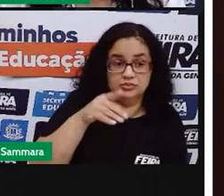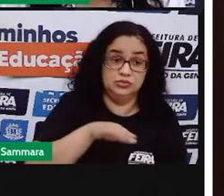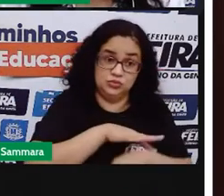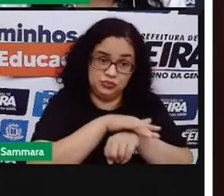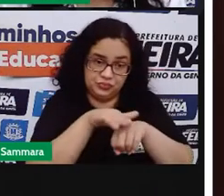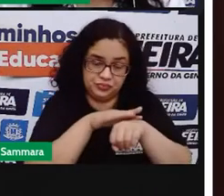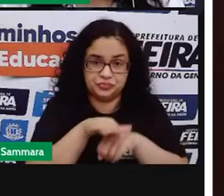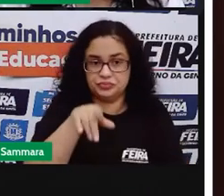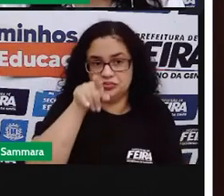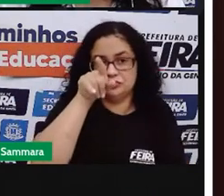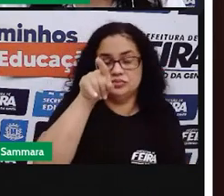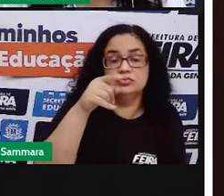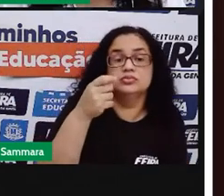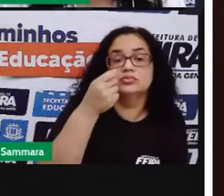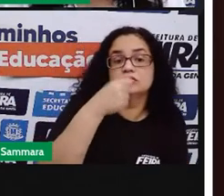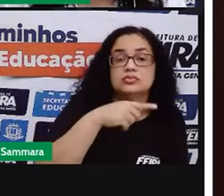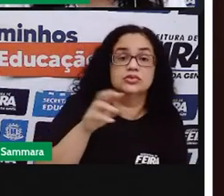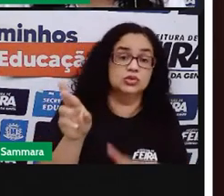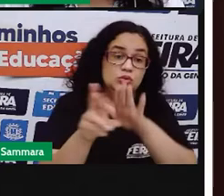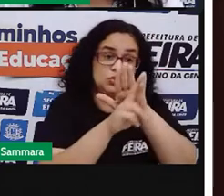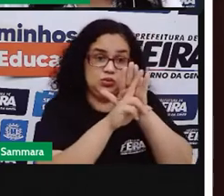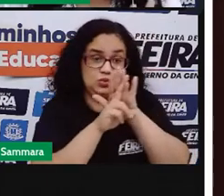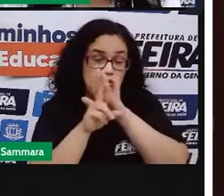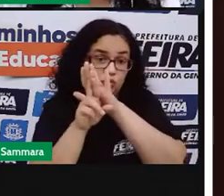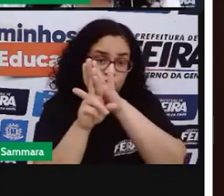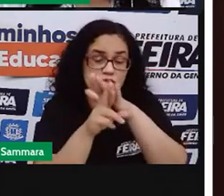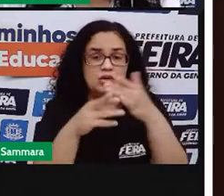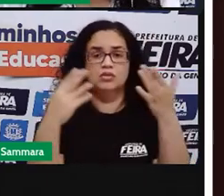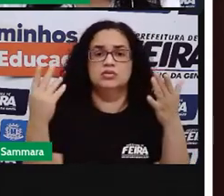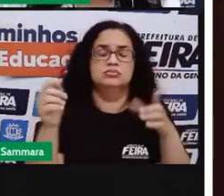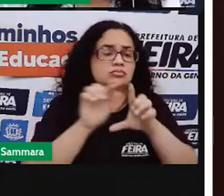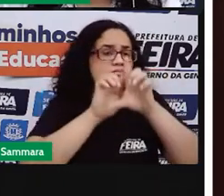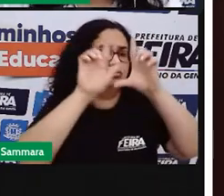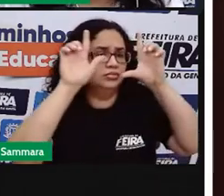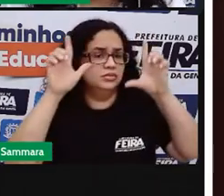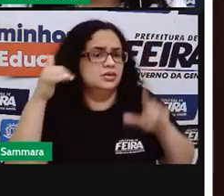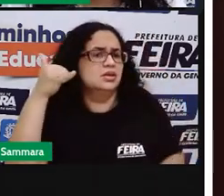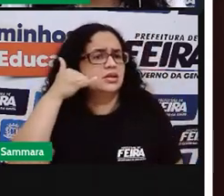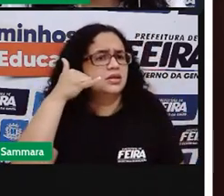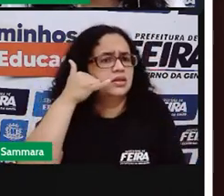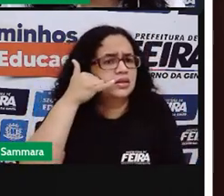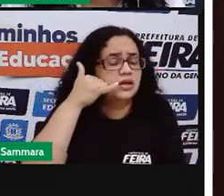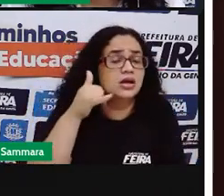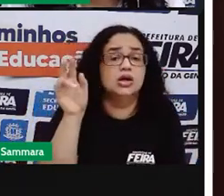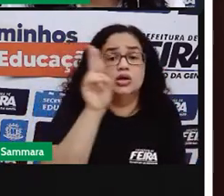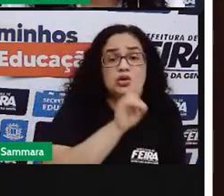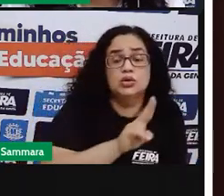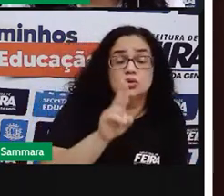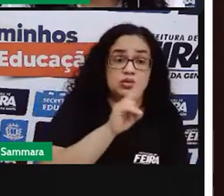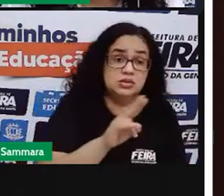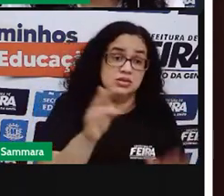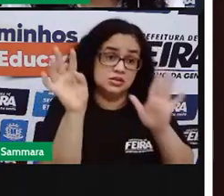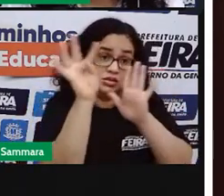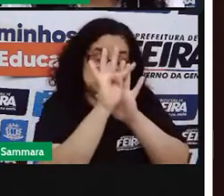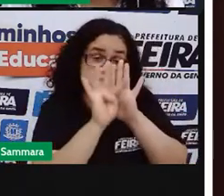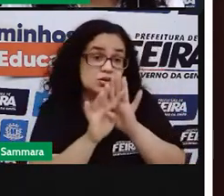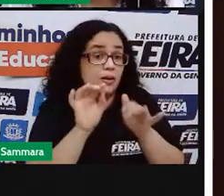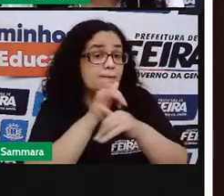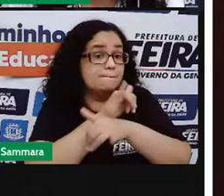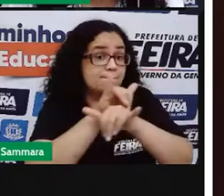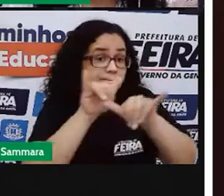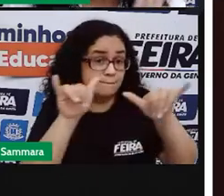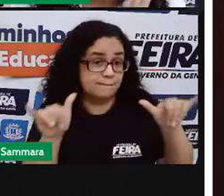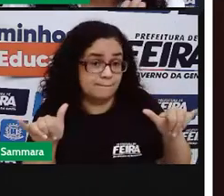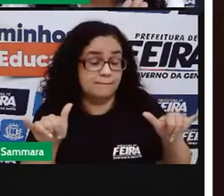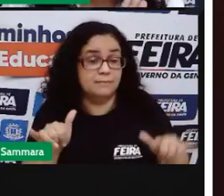Aqui, o Zé Gotinha mostra um smartphone. Além de utilizar os textos publicitários, ele